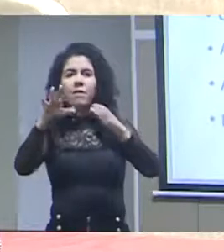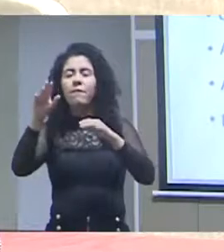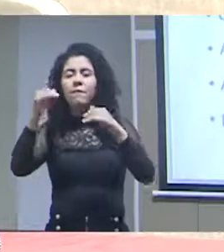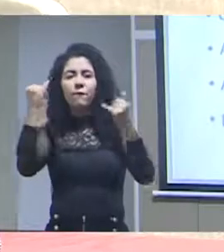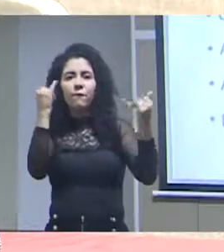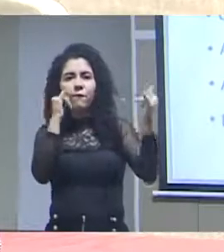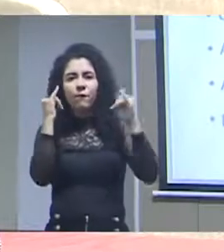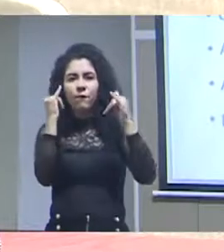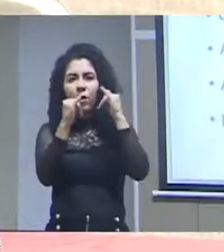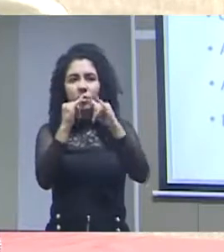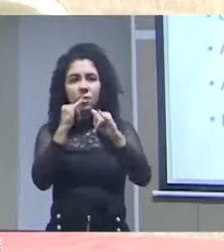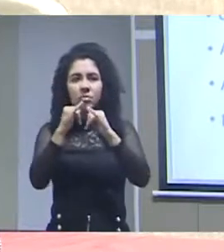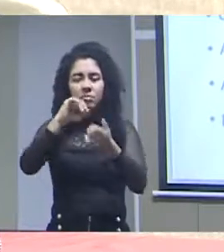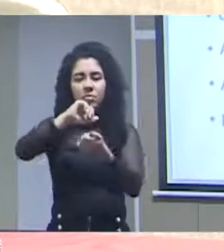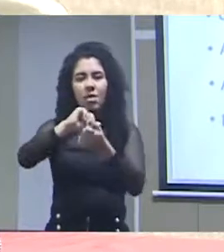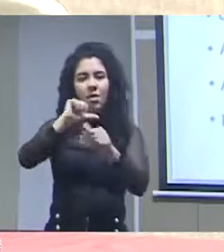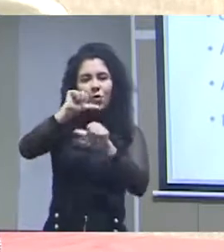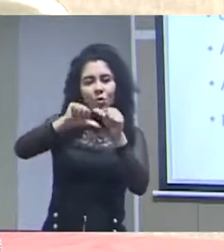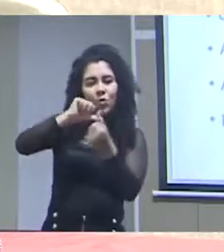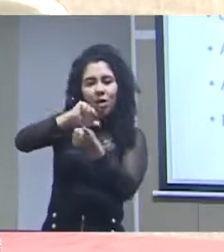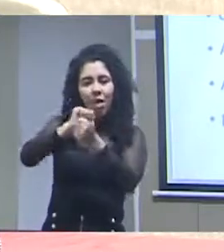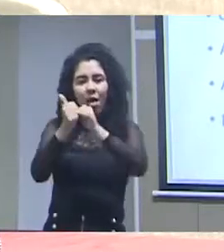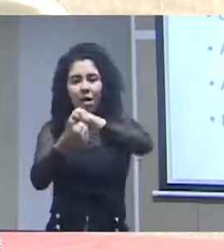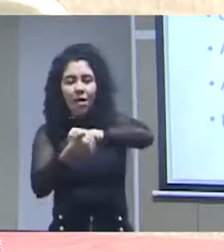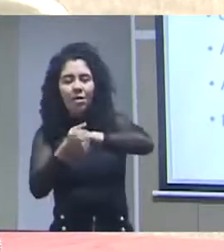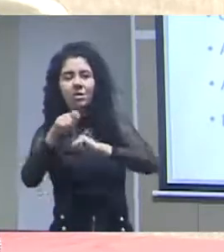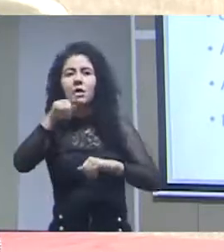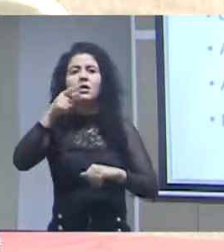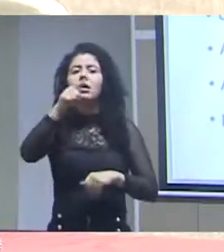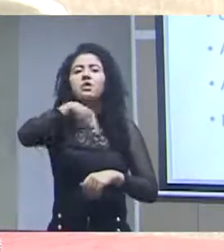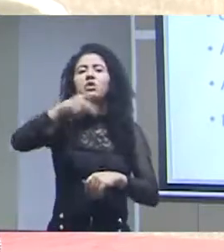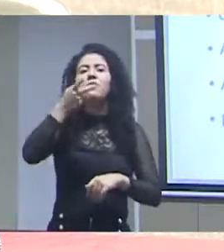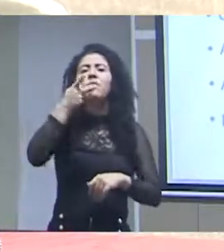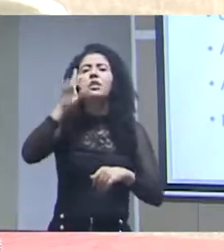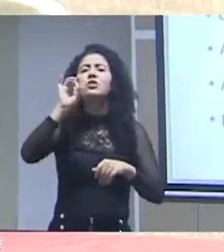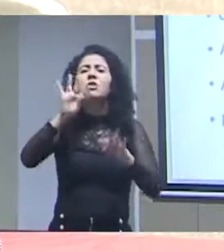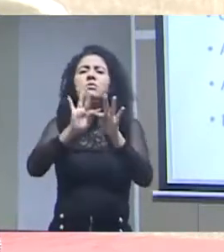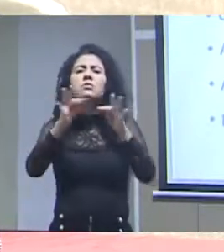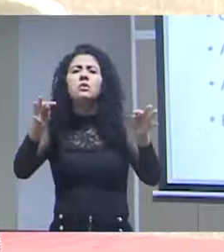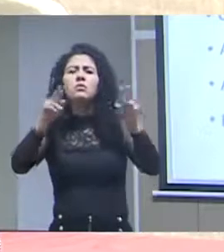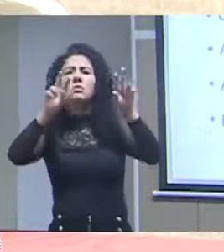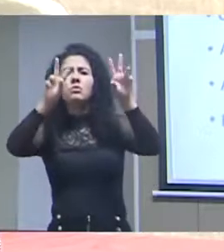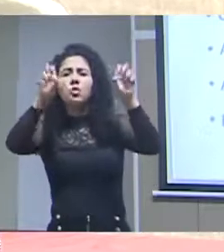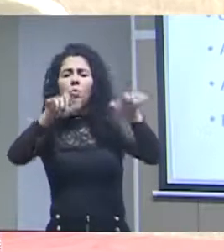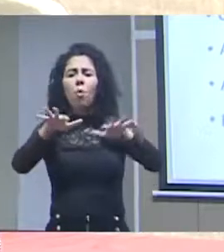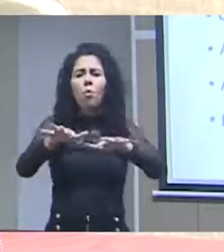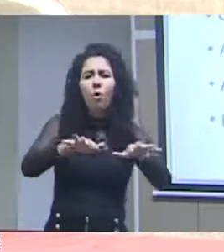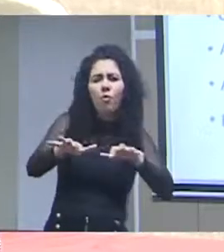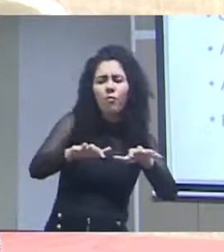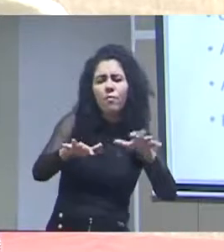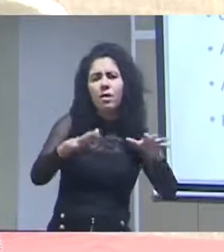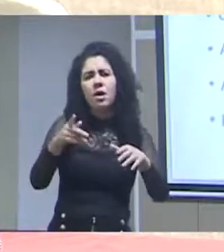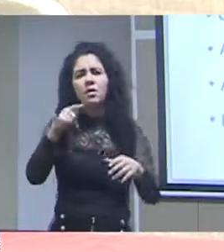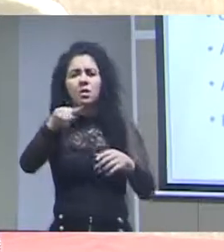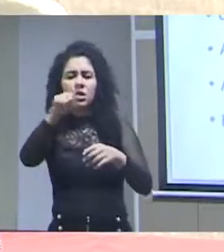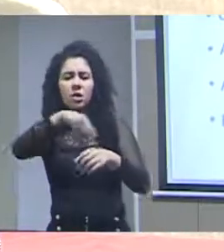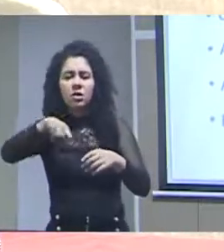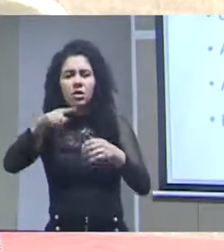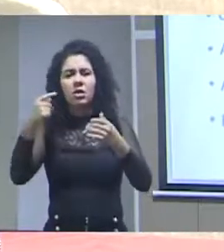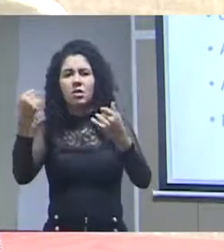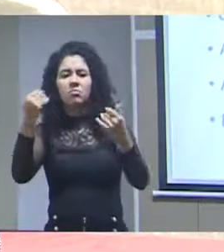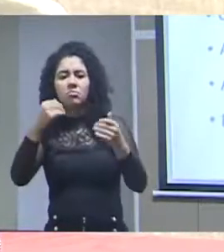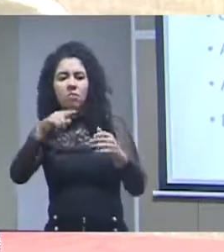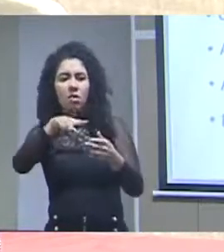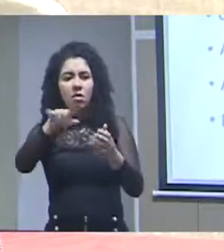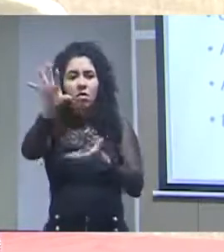simplesmente de um movimento linear, que os dados se transformam em informação, a informação gera o conhecimento, o conhecimento